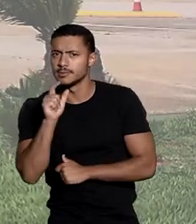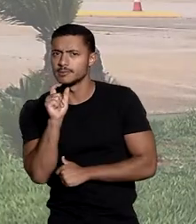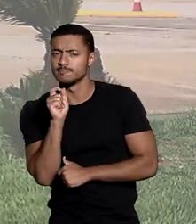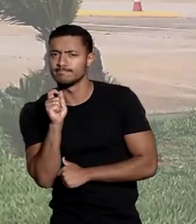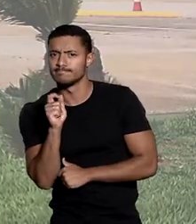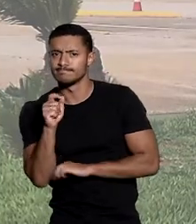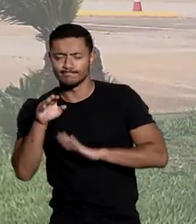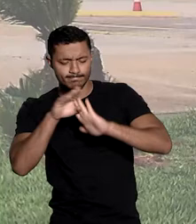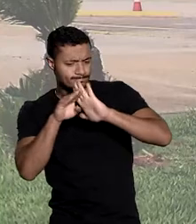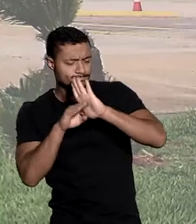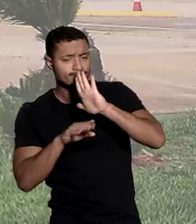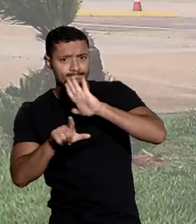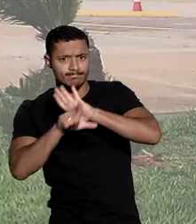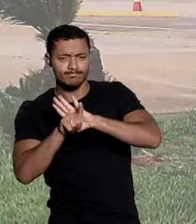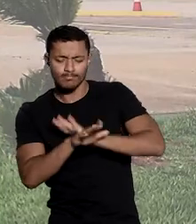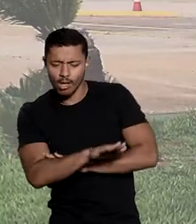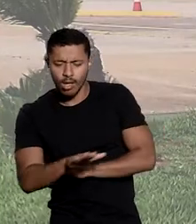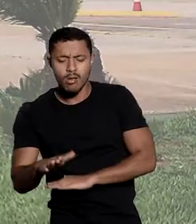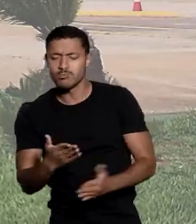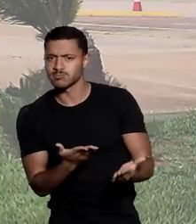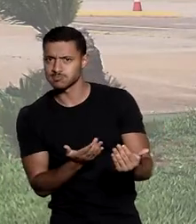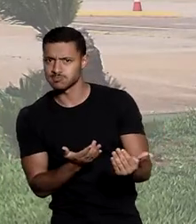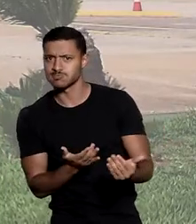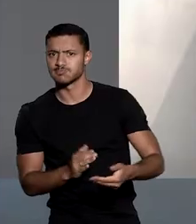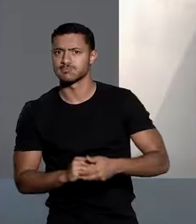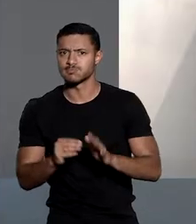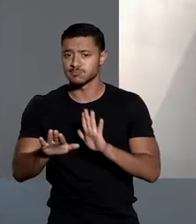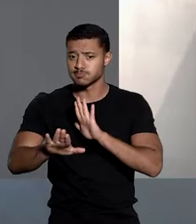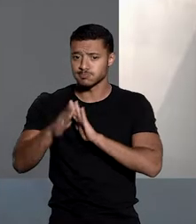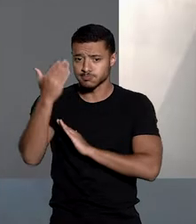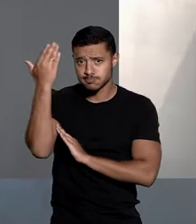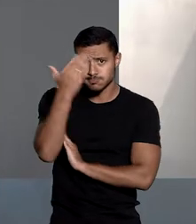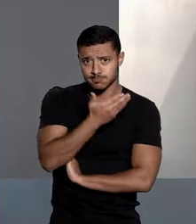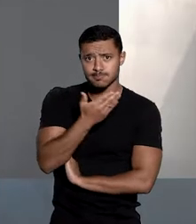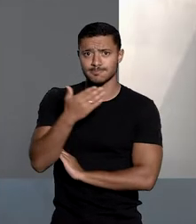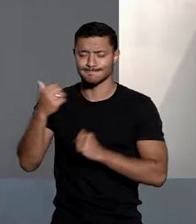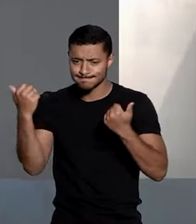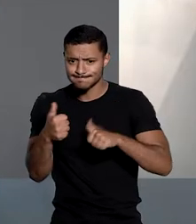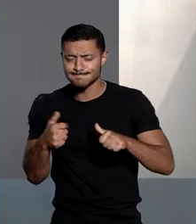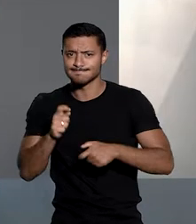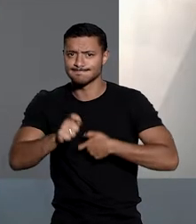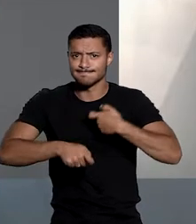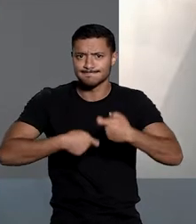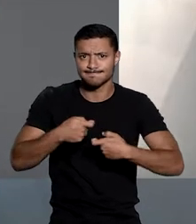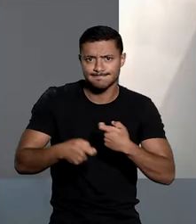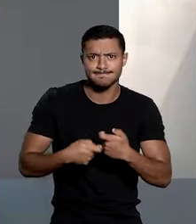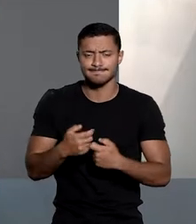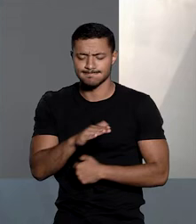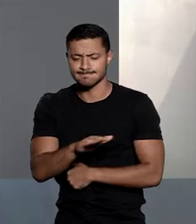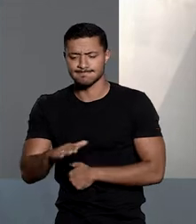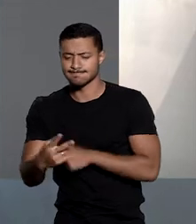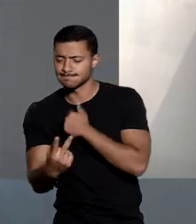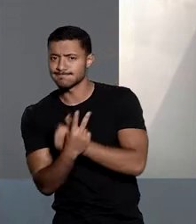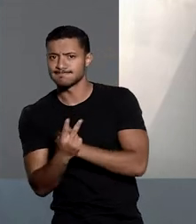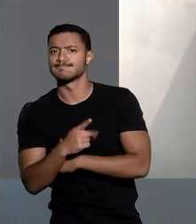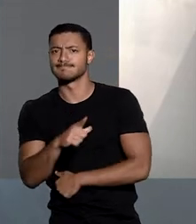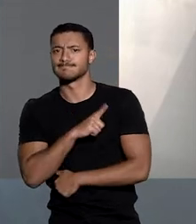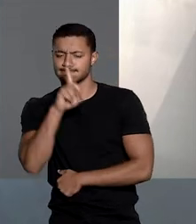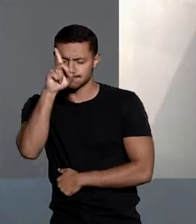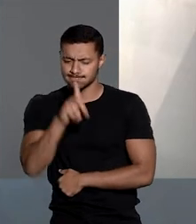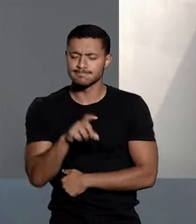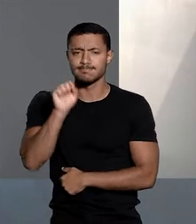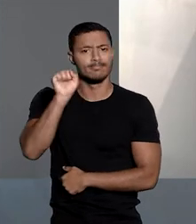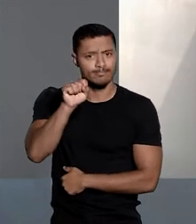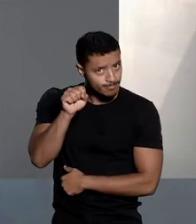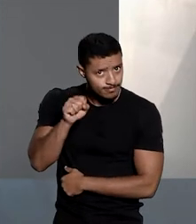que, de acordo com o Estatuto da Criança e do Adolescente, comprovada a dependência econômica do menor sob guarda, ele tem direito ao